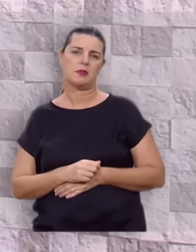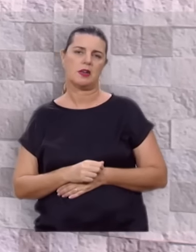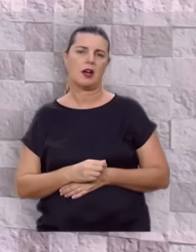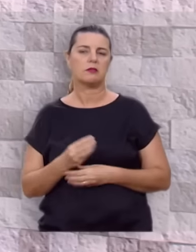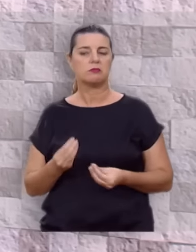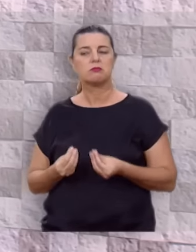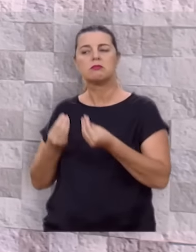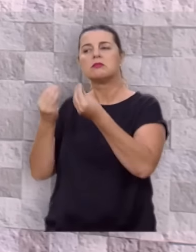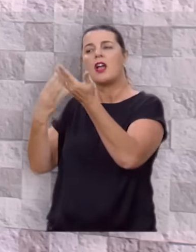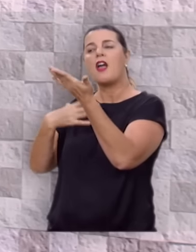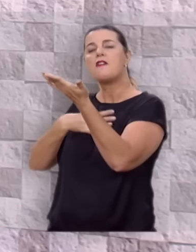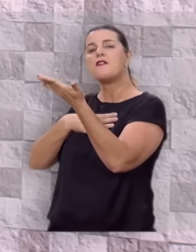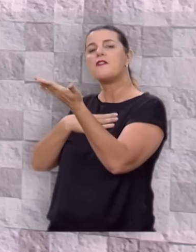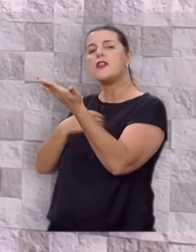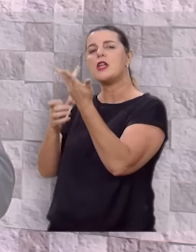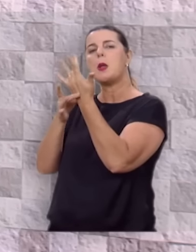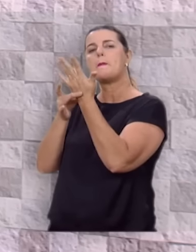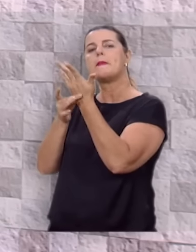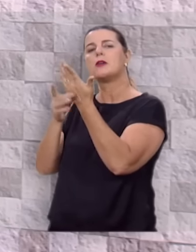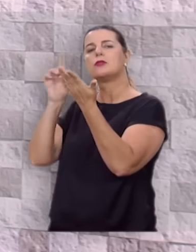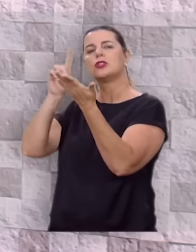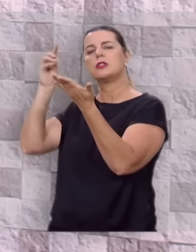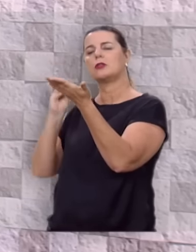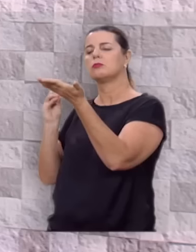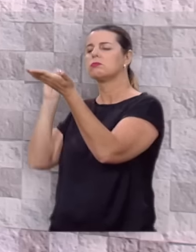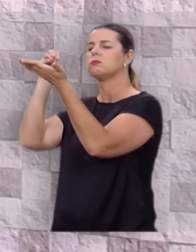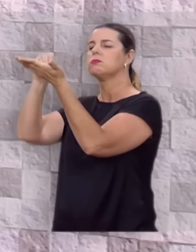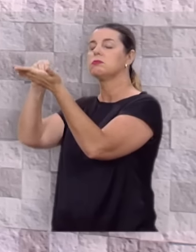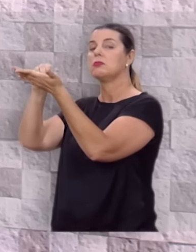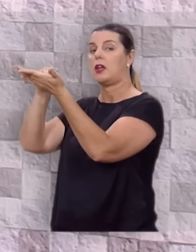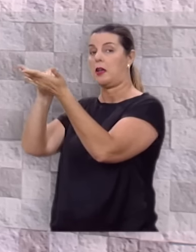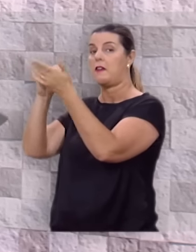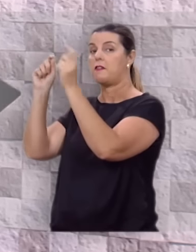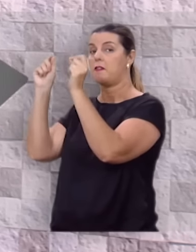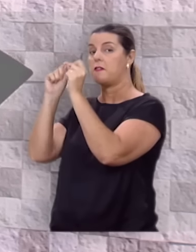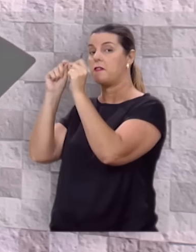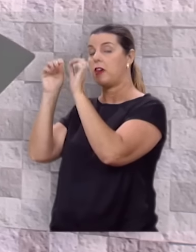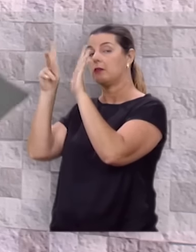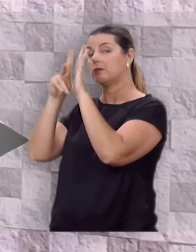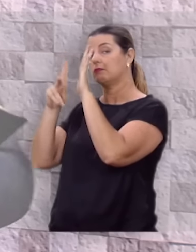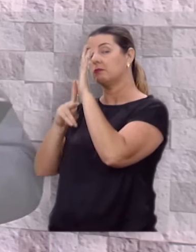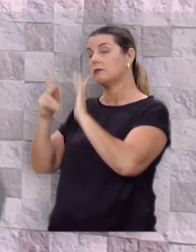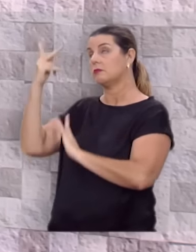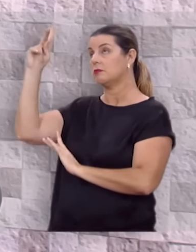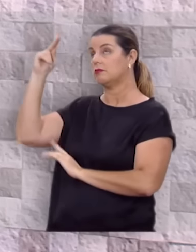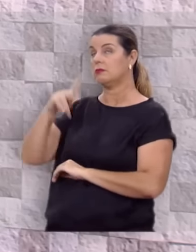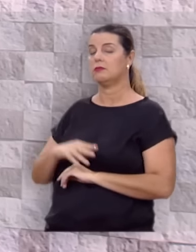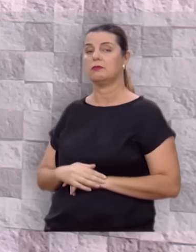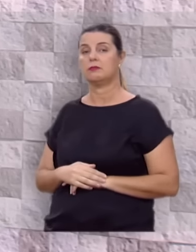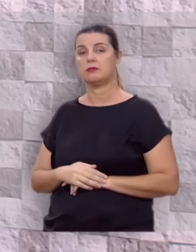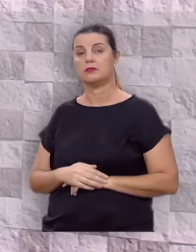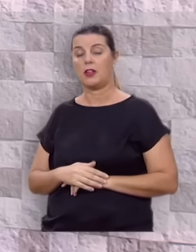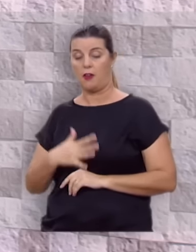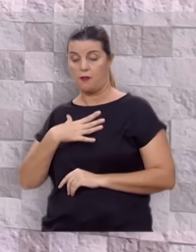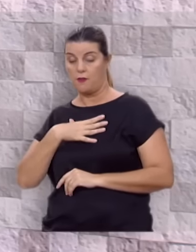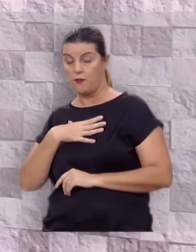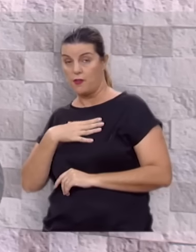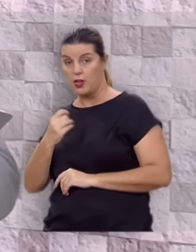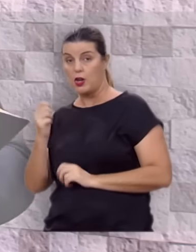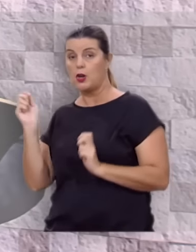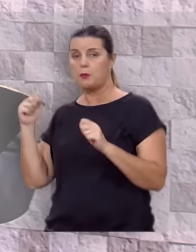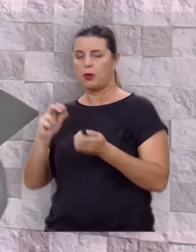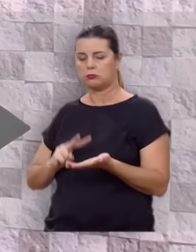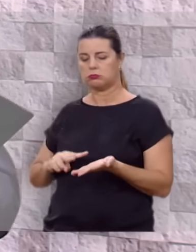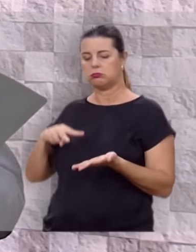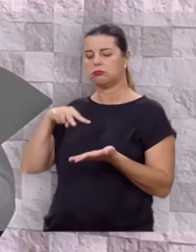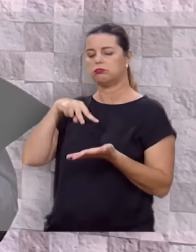a colocar os seus filhos nas mãos de Deus, para que eles cumpram o propósito de Deus, para que